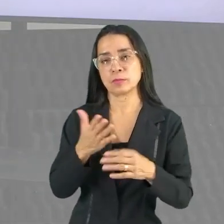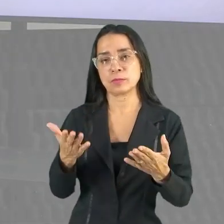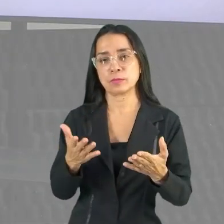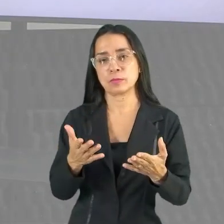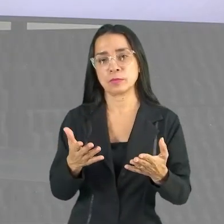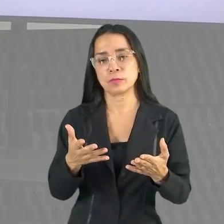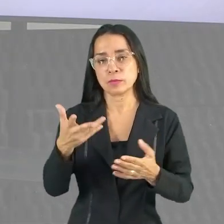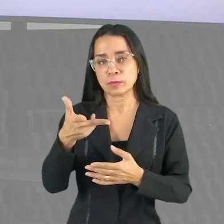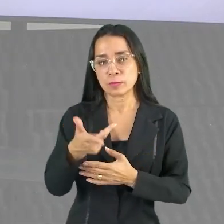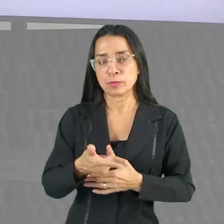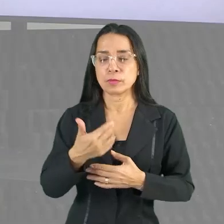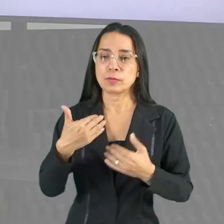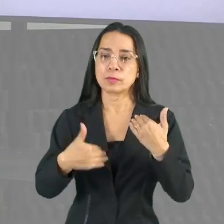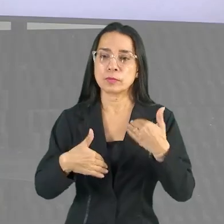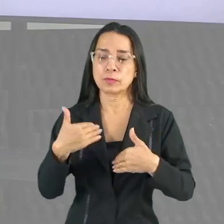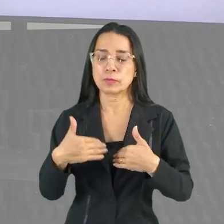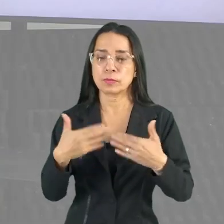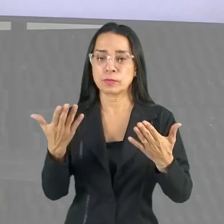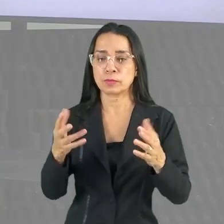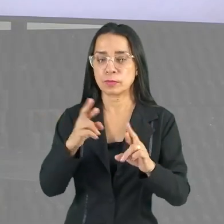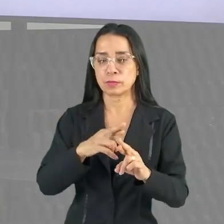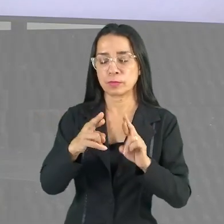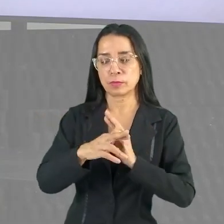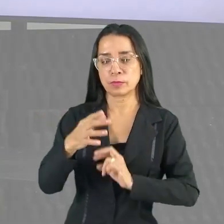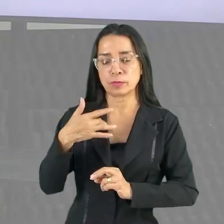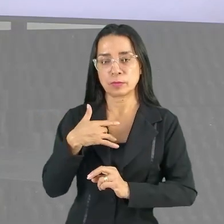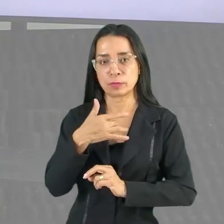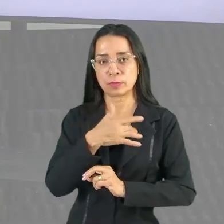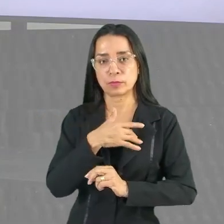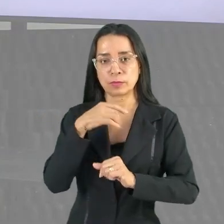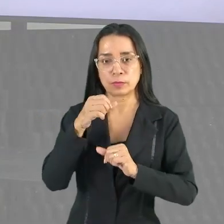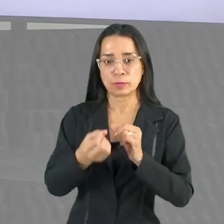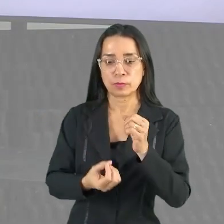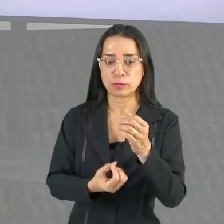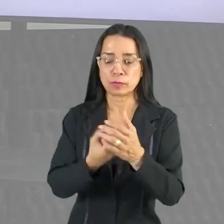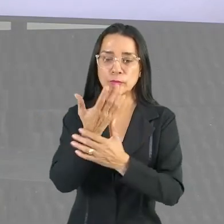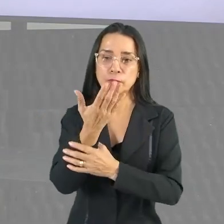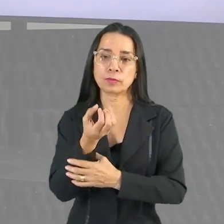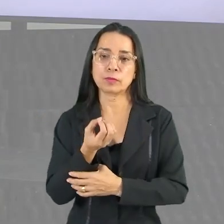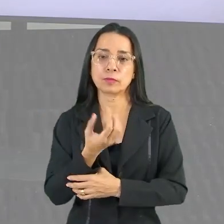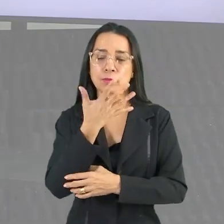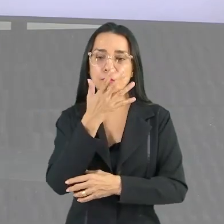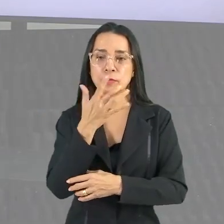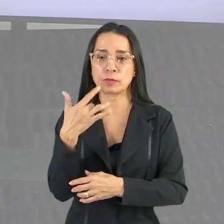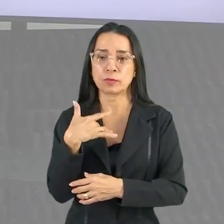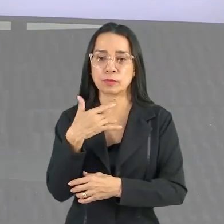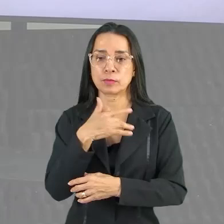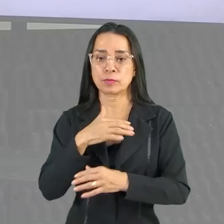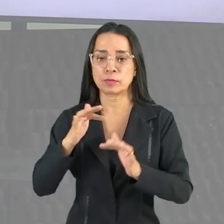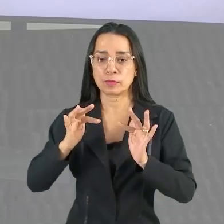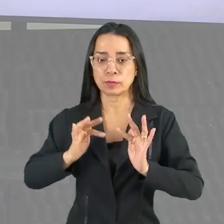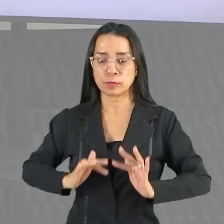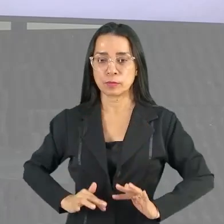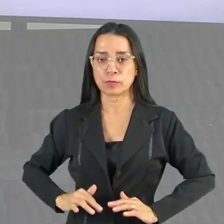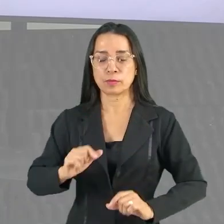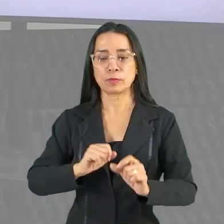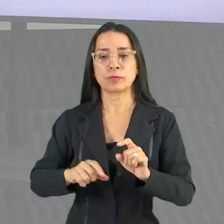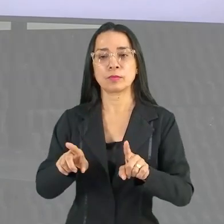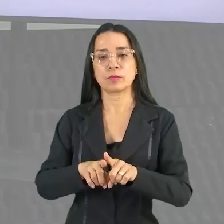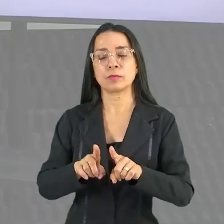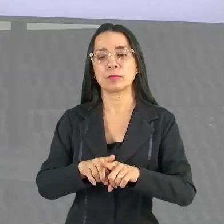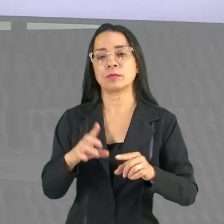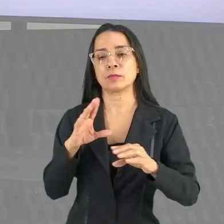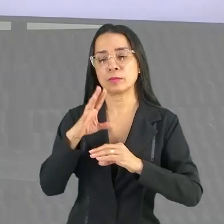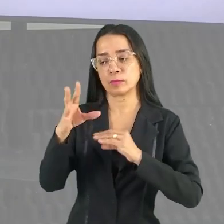ela vai te gerar benefícios para a sua saúde fisiológica. Vai ter uma composição